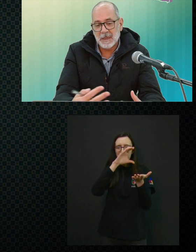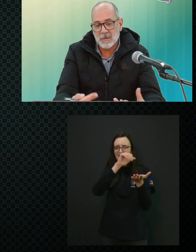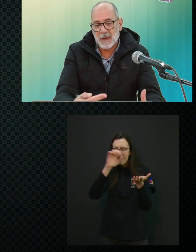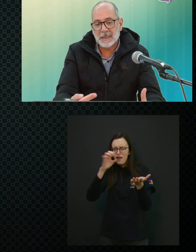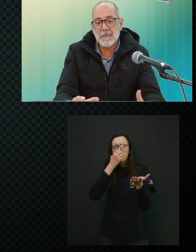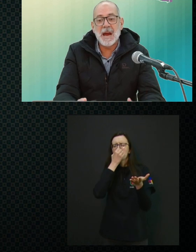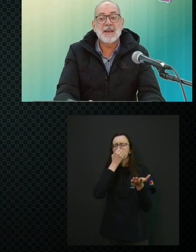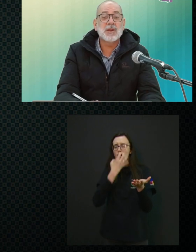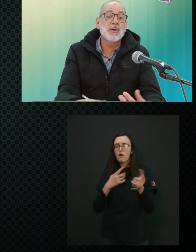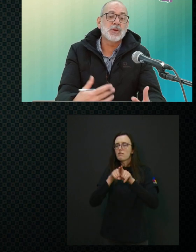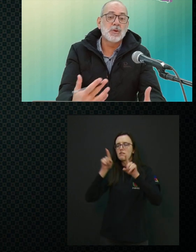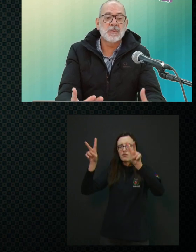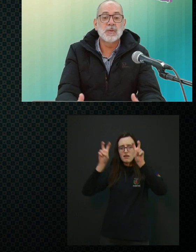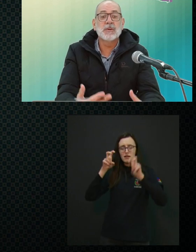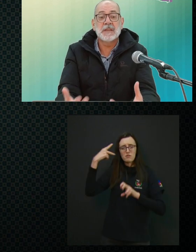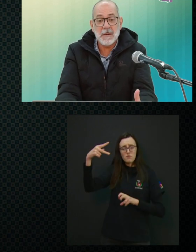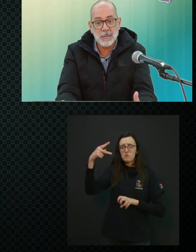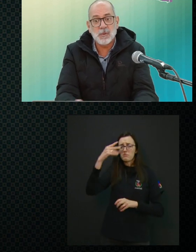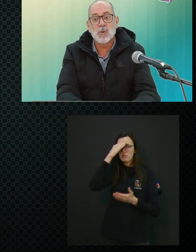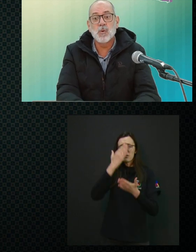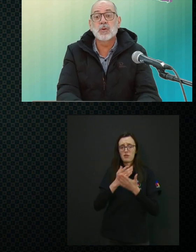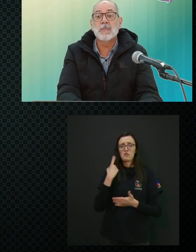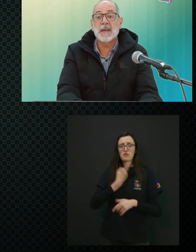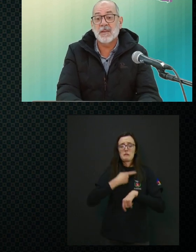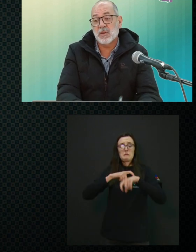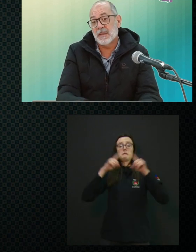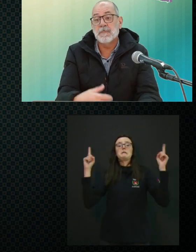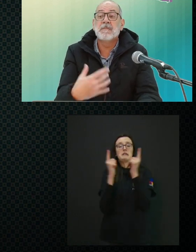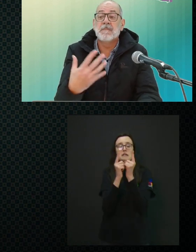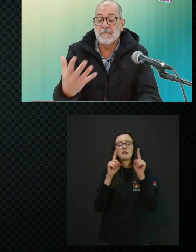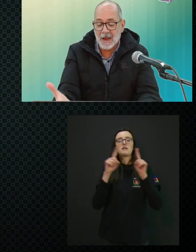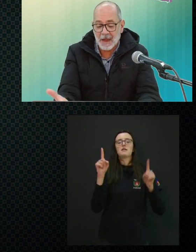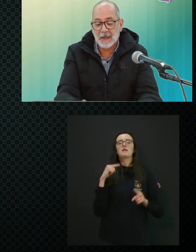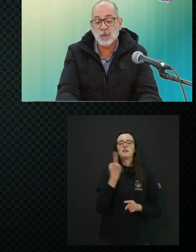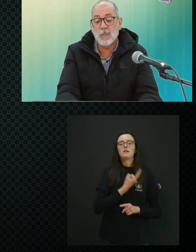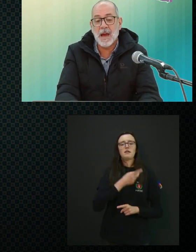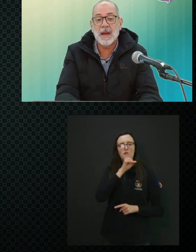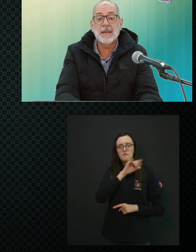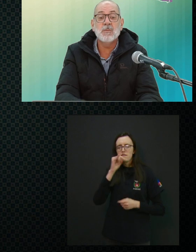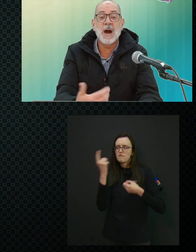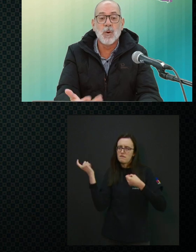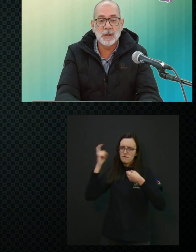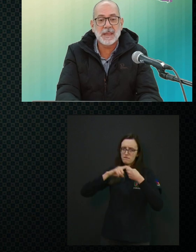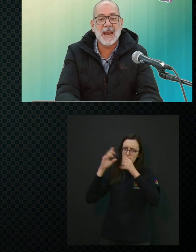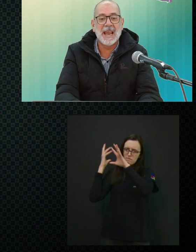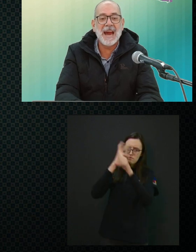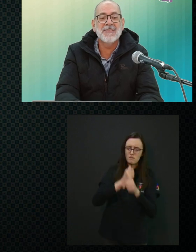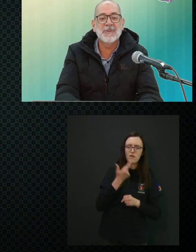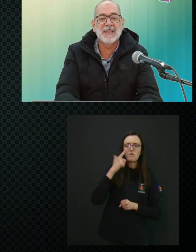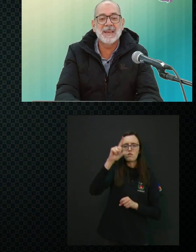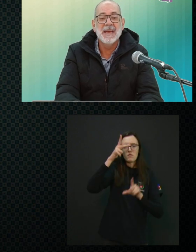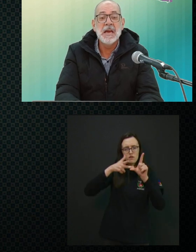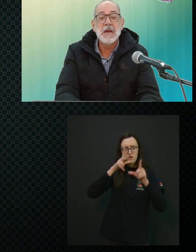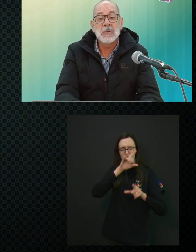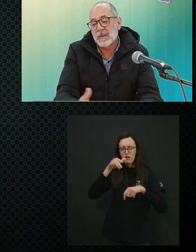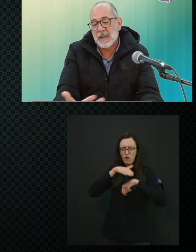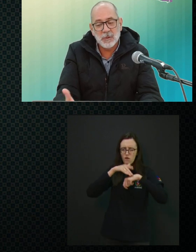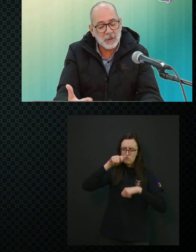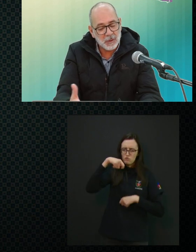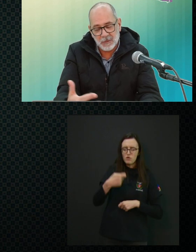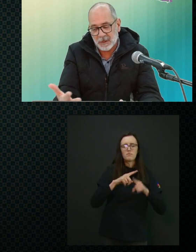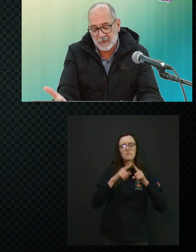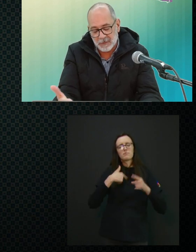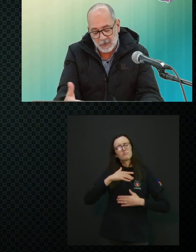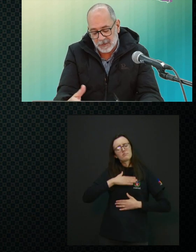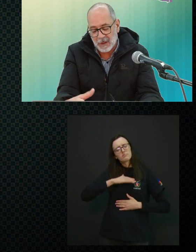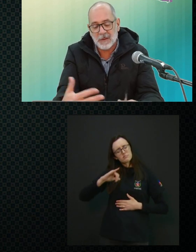veio também com uma temática, acho que o nosso tempo ficou curto, mas a gente vai retomar em uma outra live, né? Gostaria